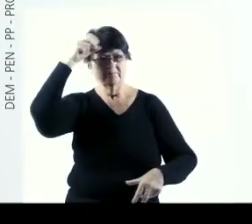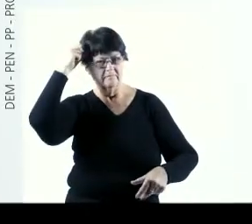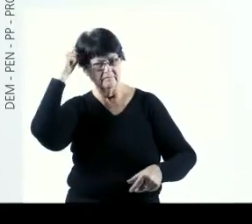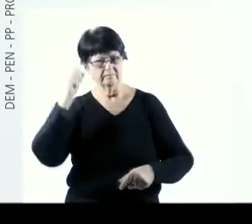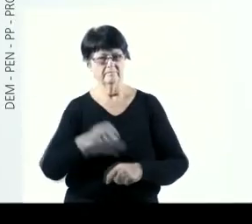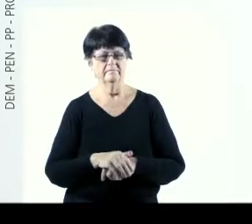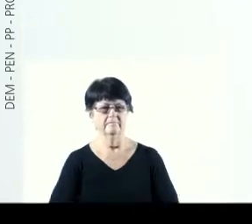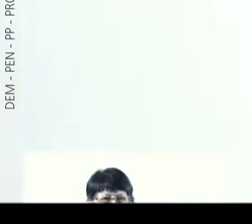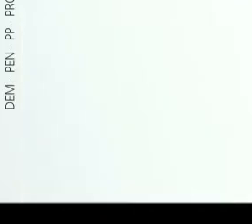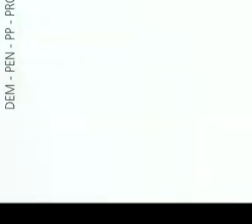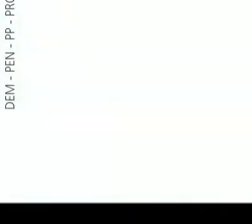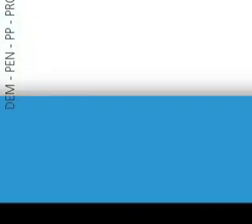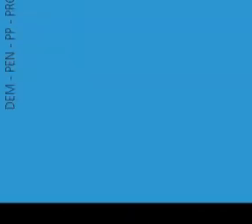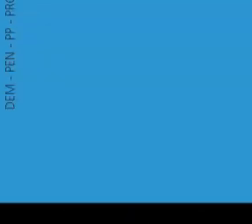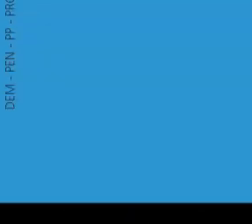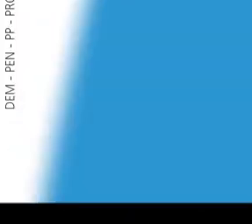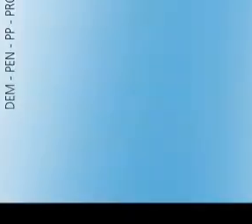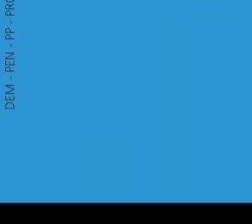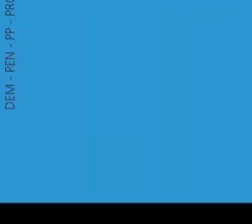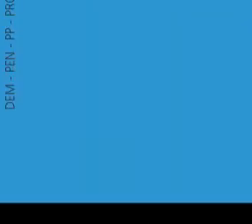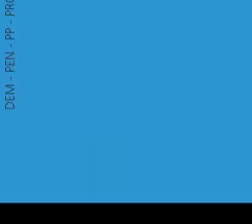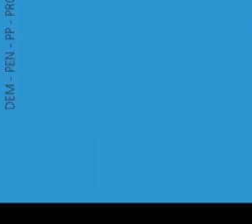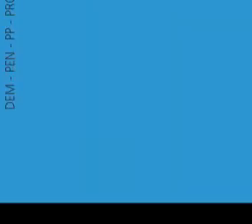é quem deveria melhor atendê-lo